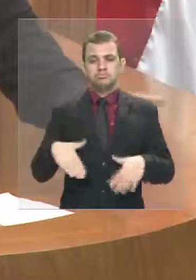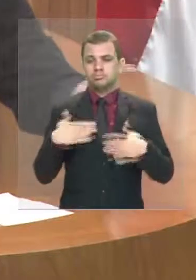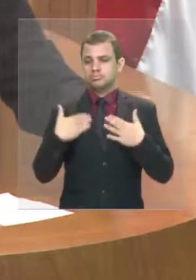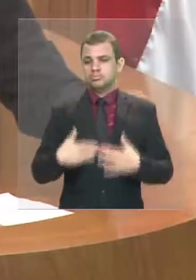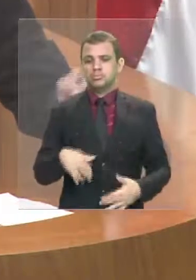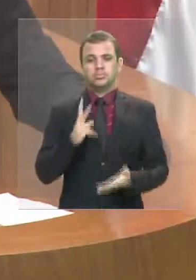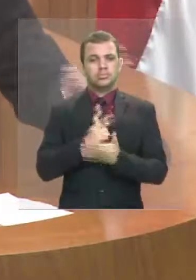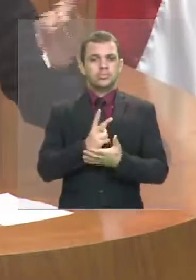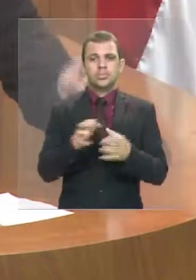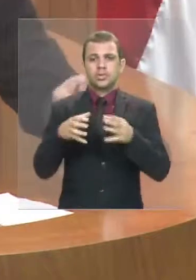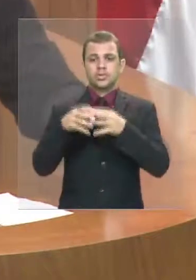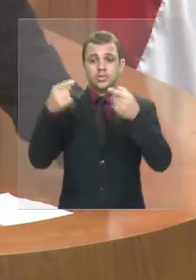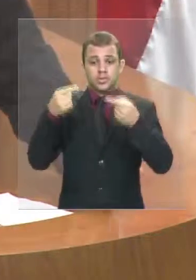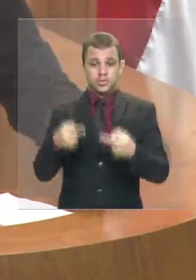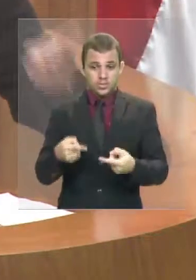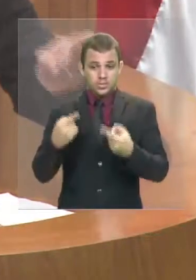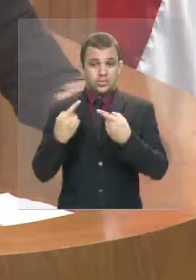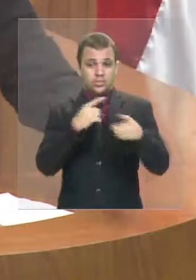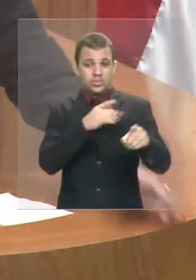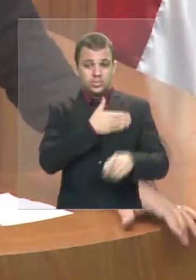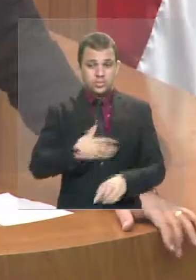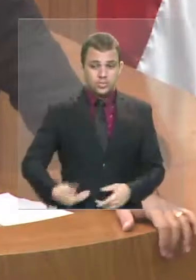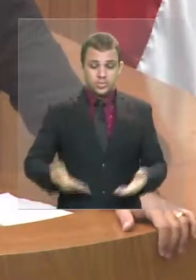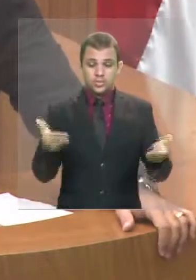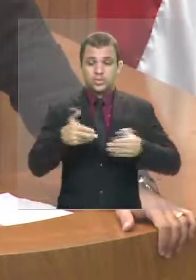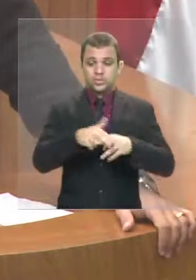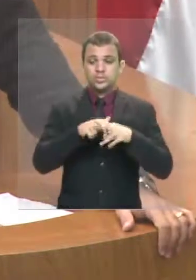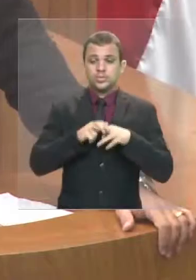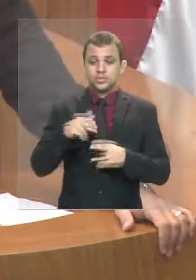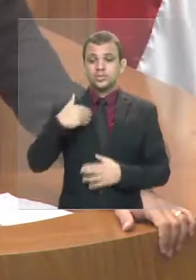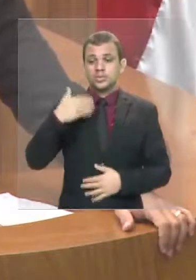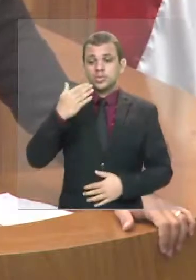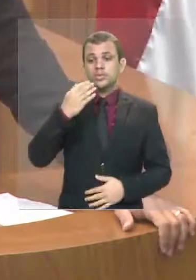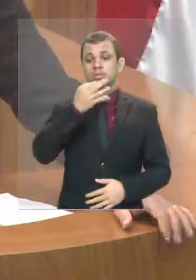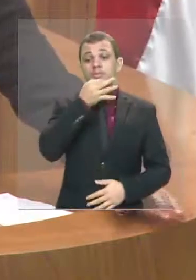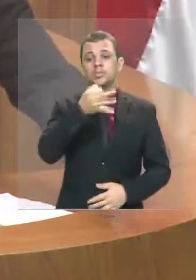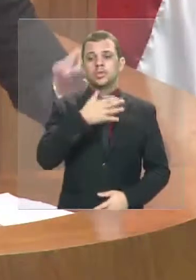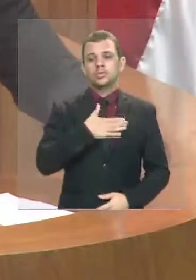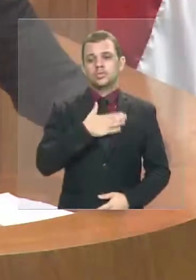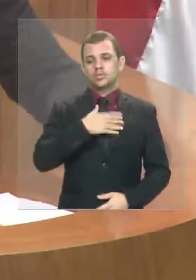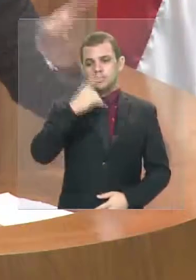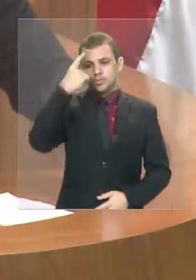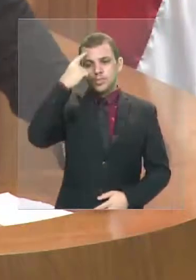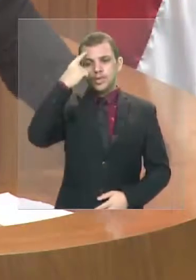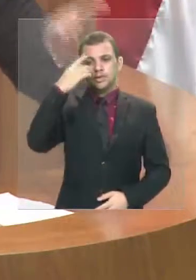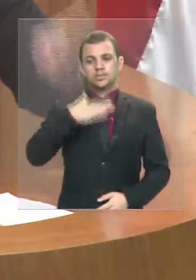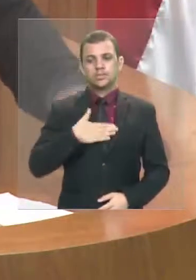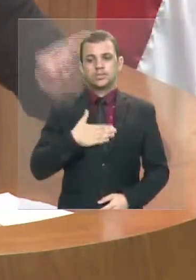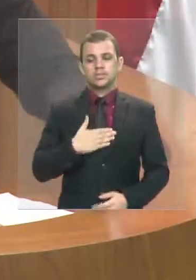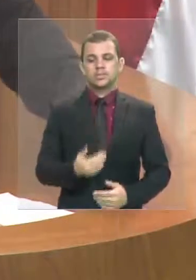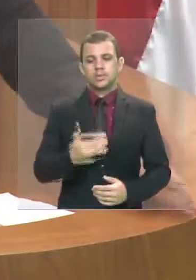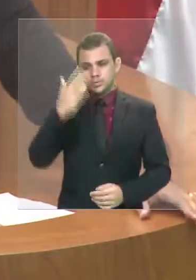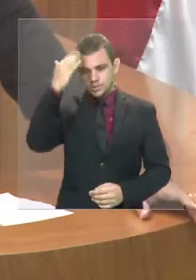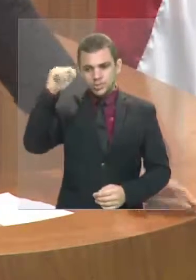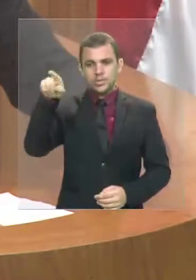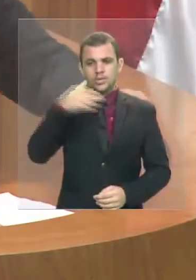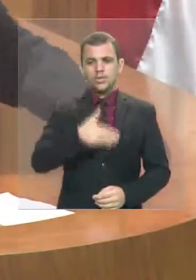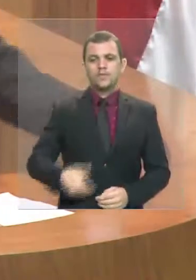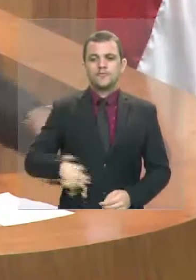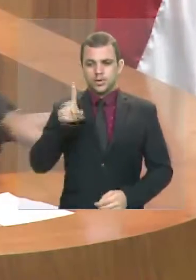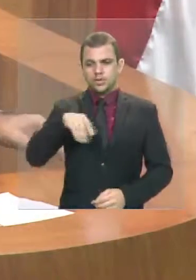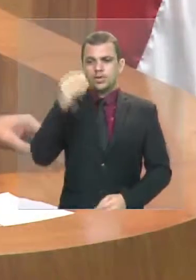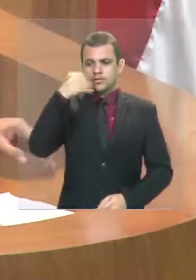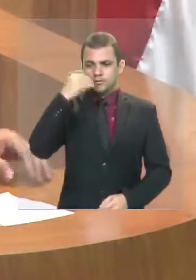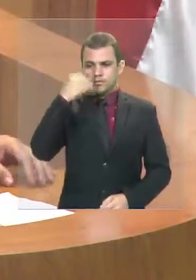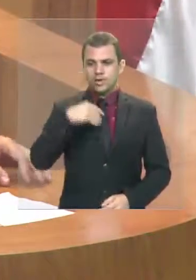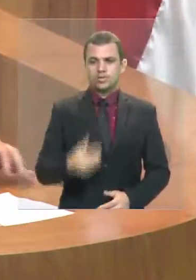oposição a esse governo fajuto por ideologia. Por achar e saber que é um governo fraco, um governo